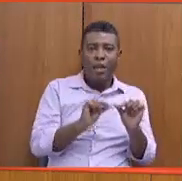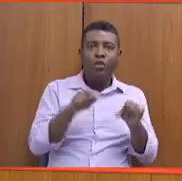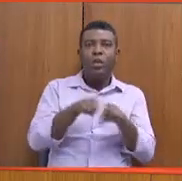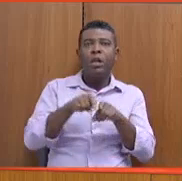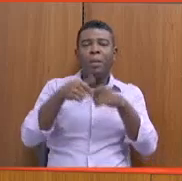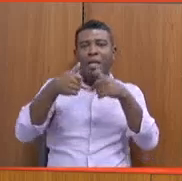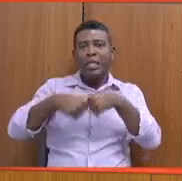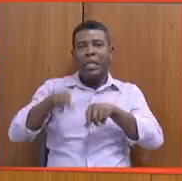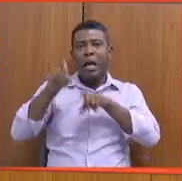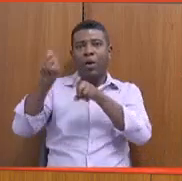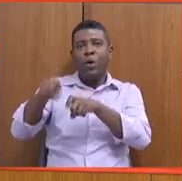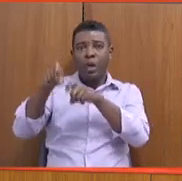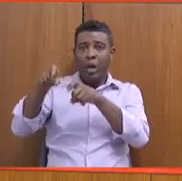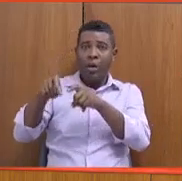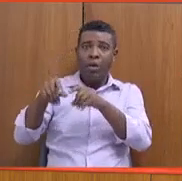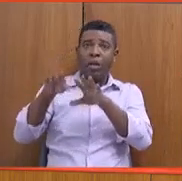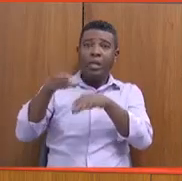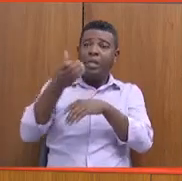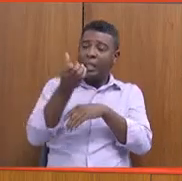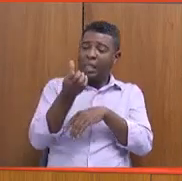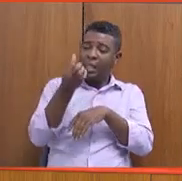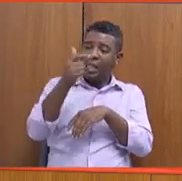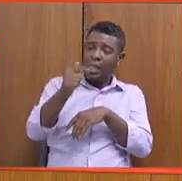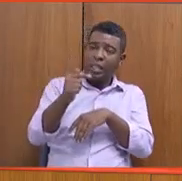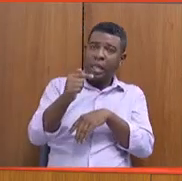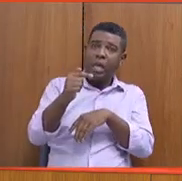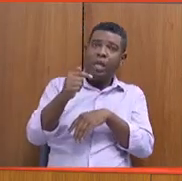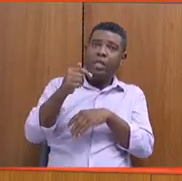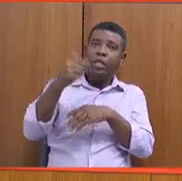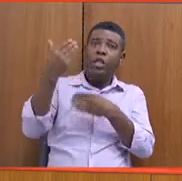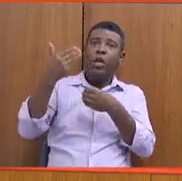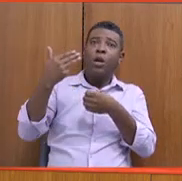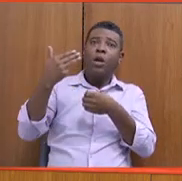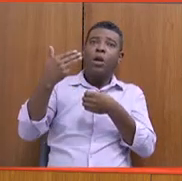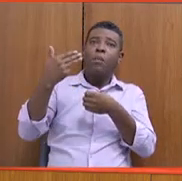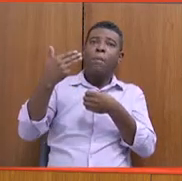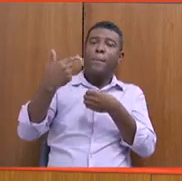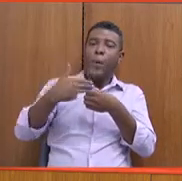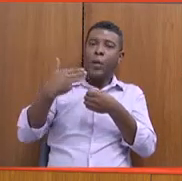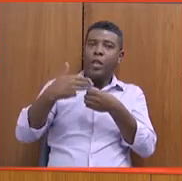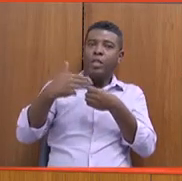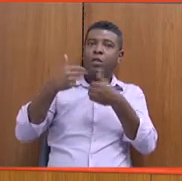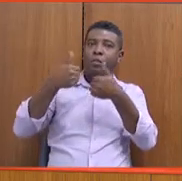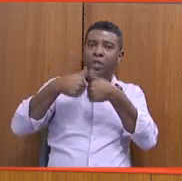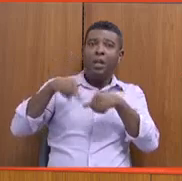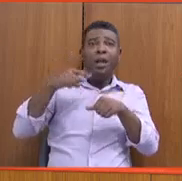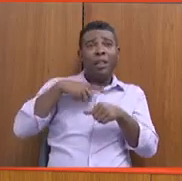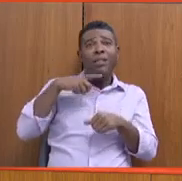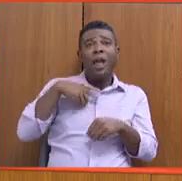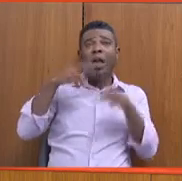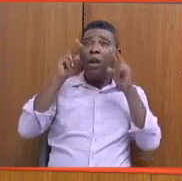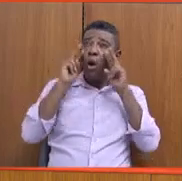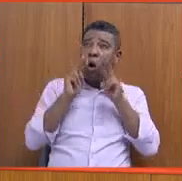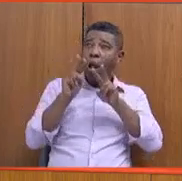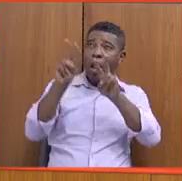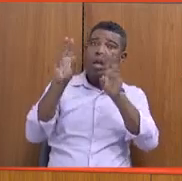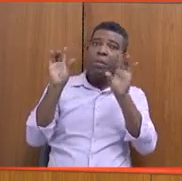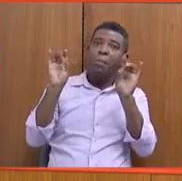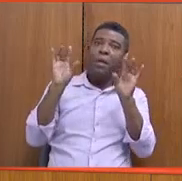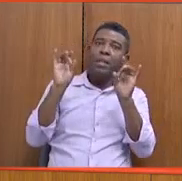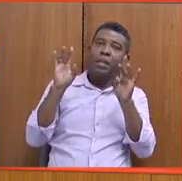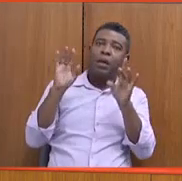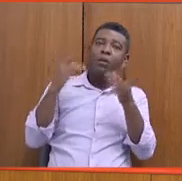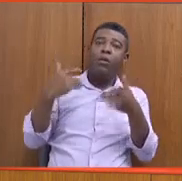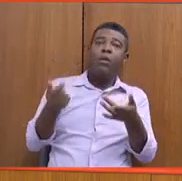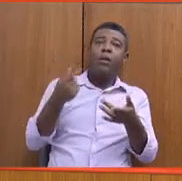desses, 67 municípios estão lá no norte de Aquitinhonha. Então, nós temos um olhar especial. Tanto que nós lançamos o Minas